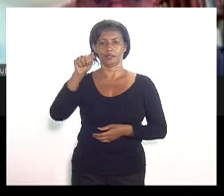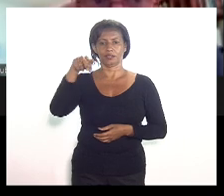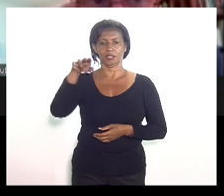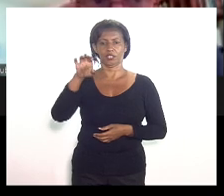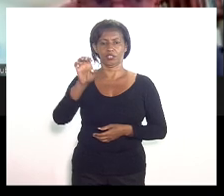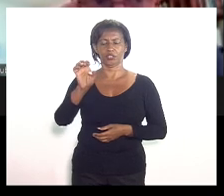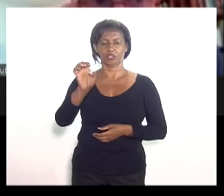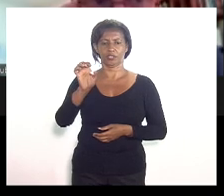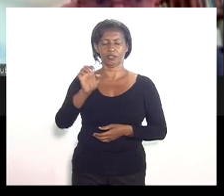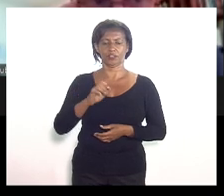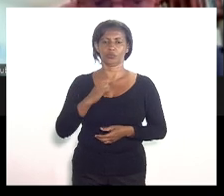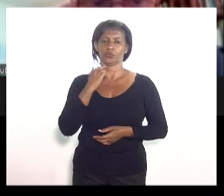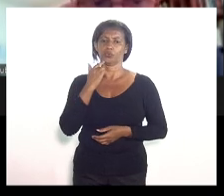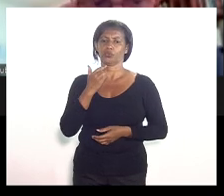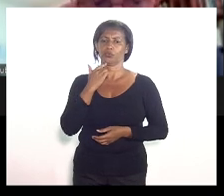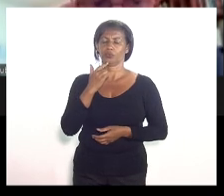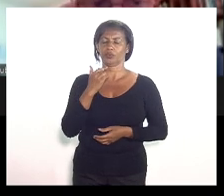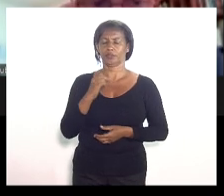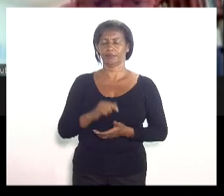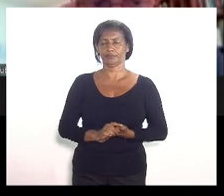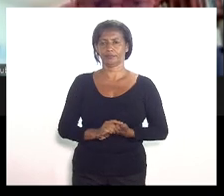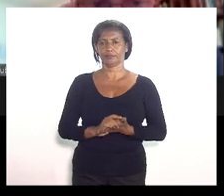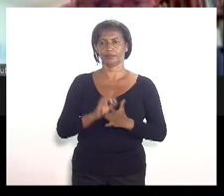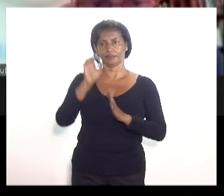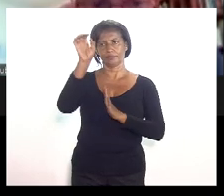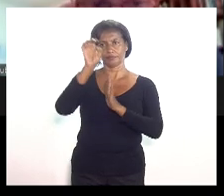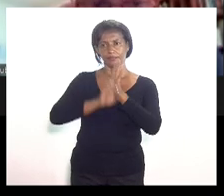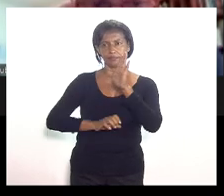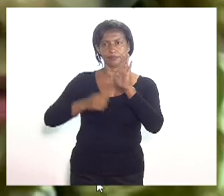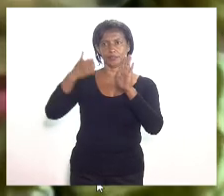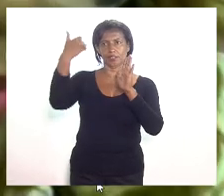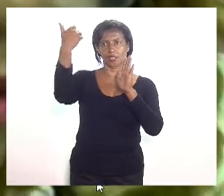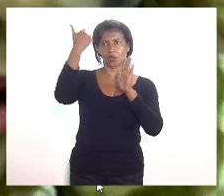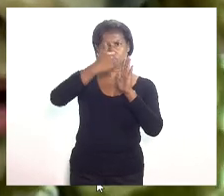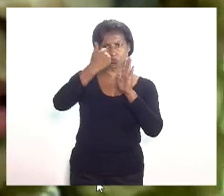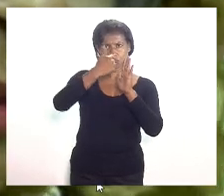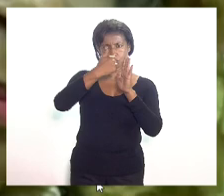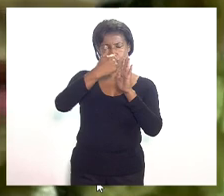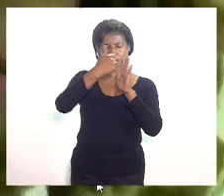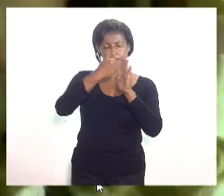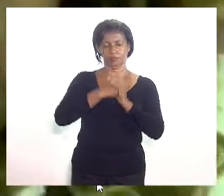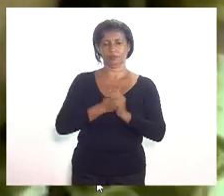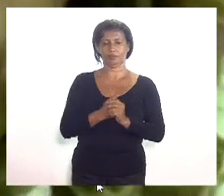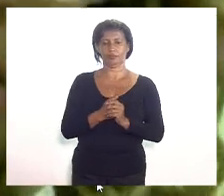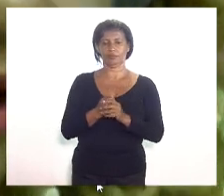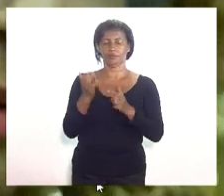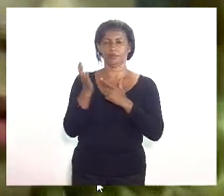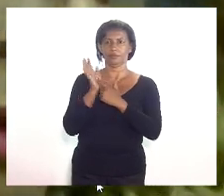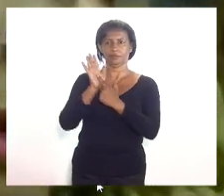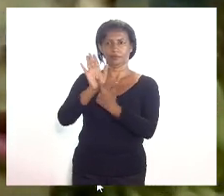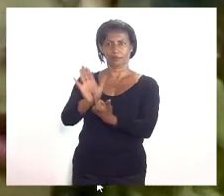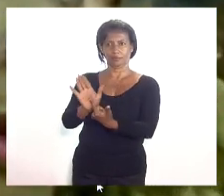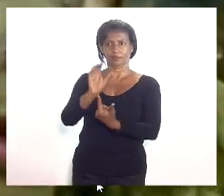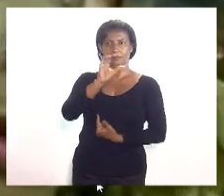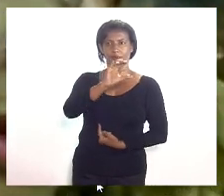Rejane. A emenda número 1, que foi apresentada pela CCJ,